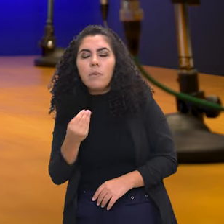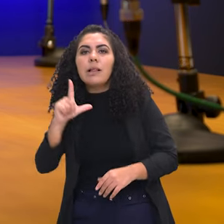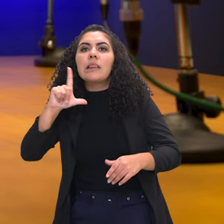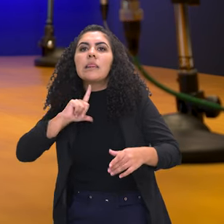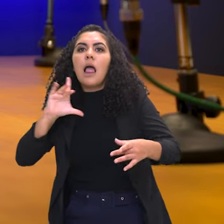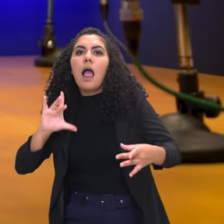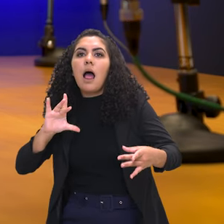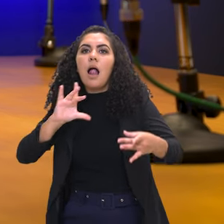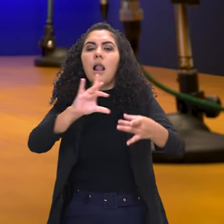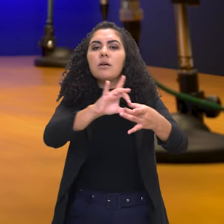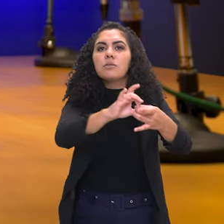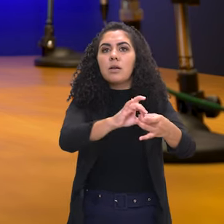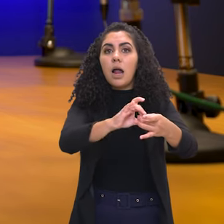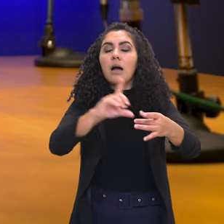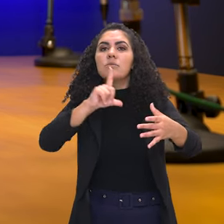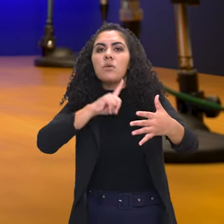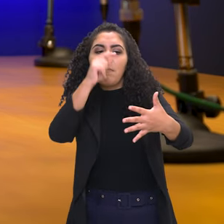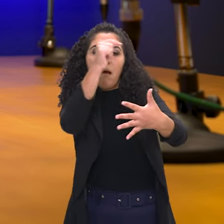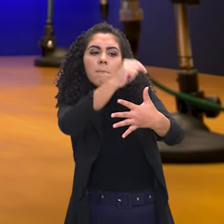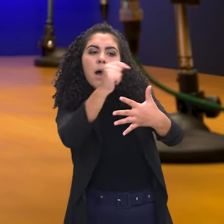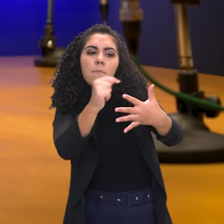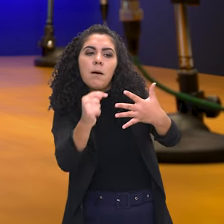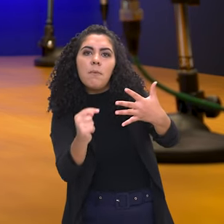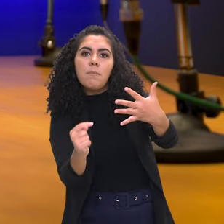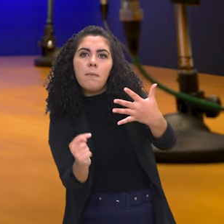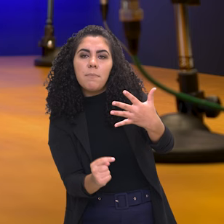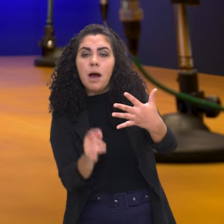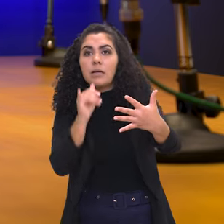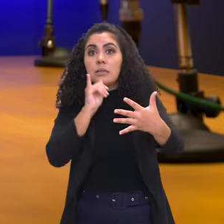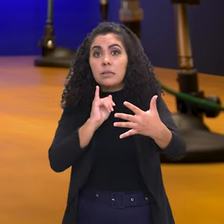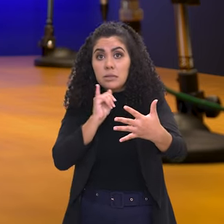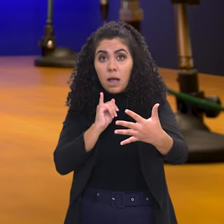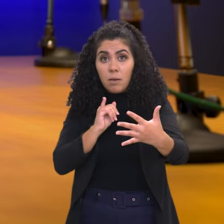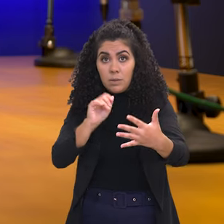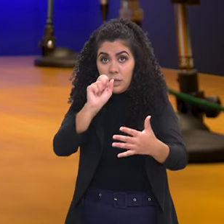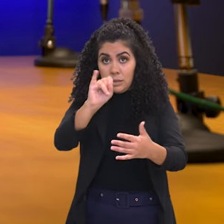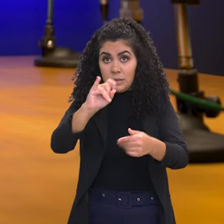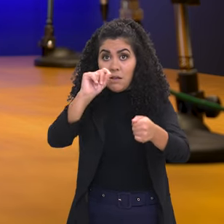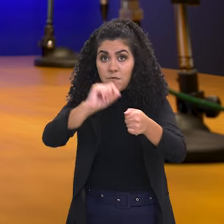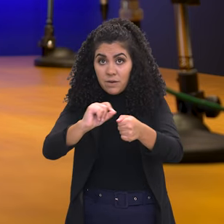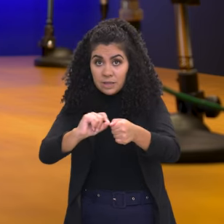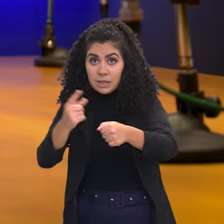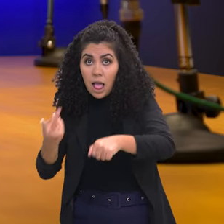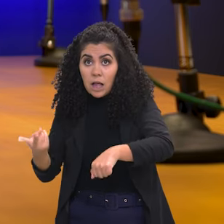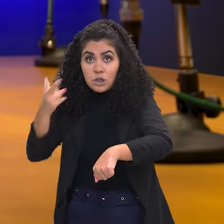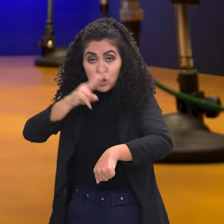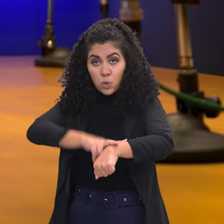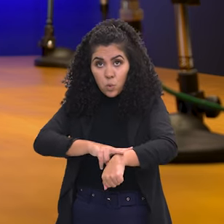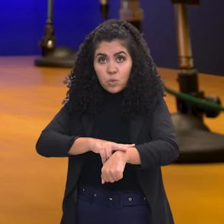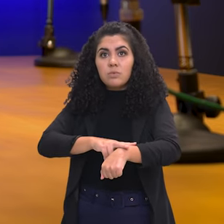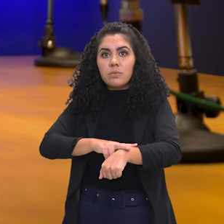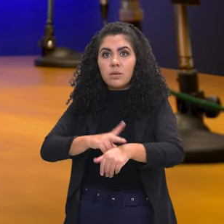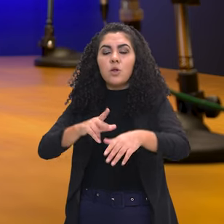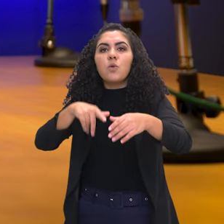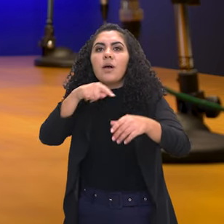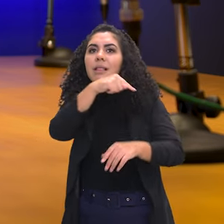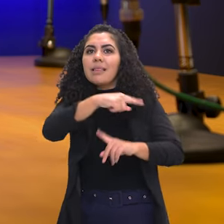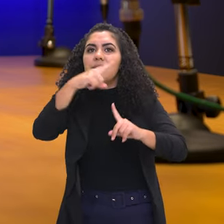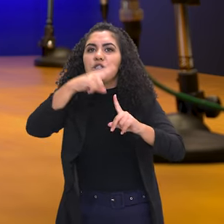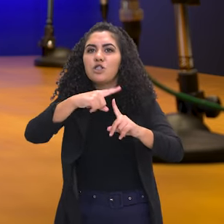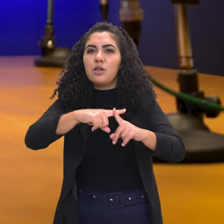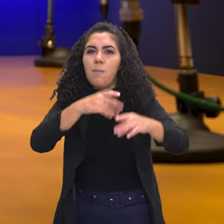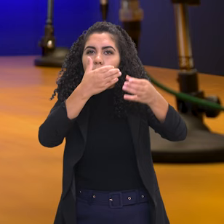relacionado às questões que a gente quer levantar para, caso consigamos fazer uma segunda versão do concurso público nacional unificado,